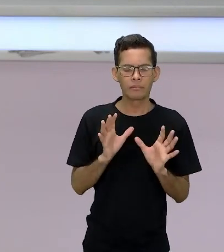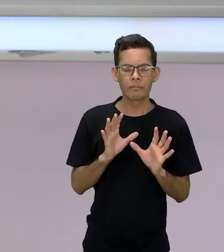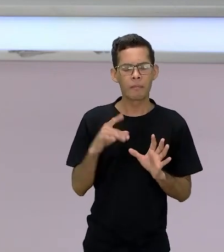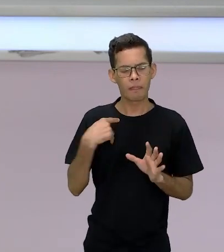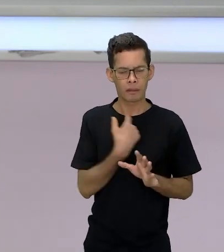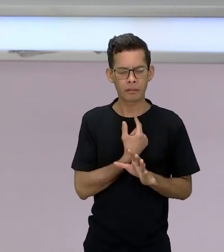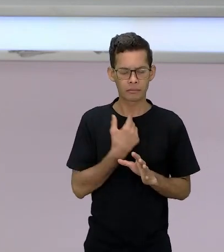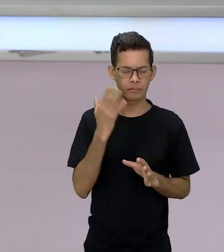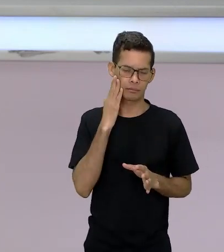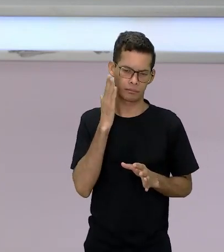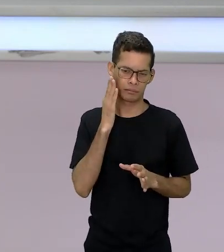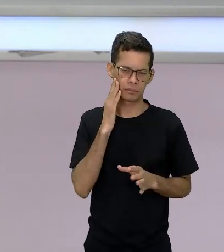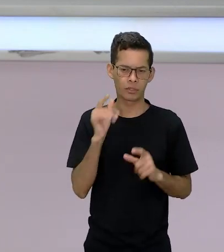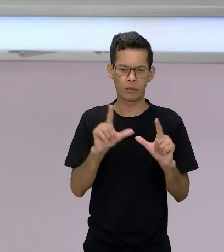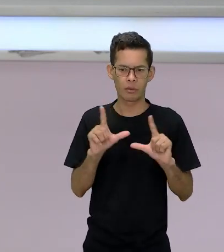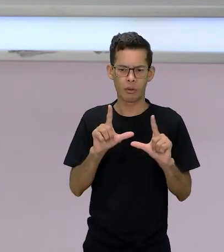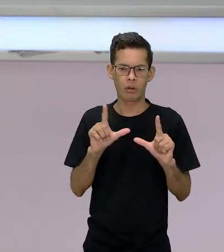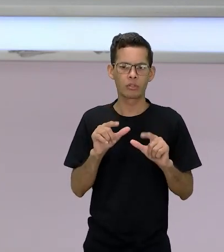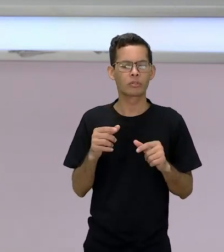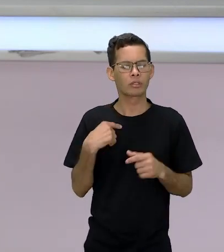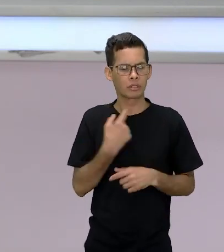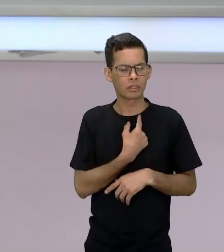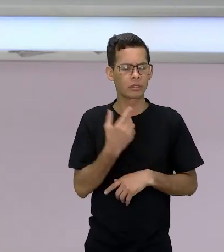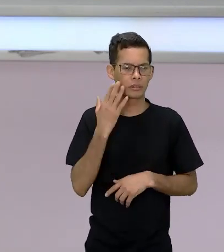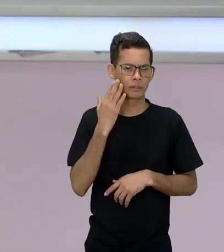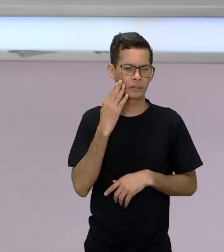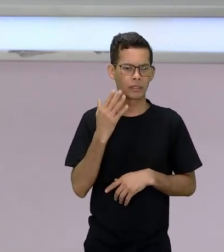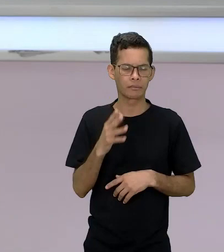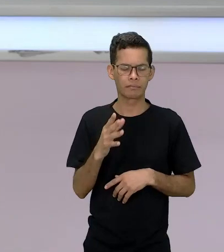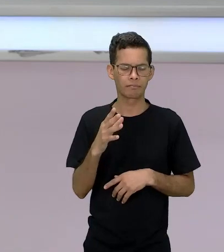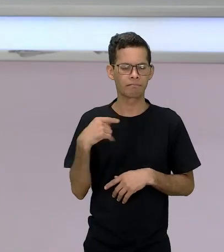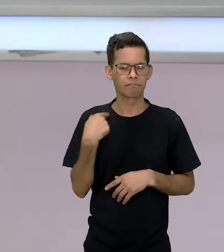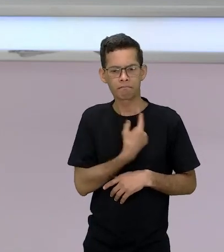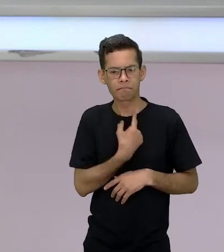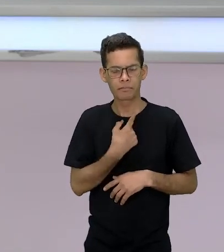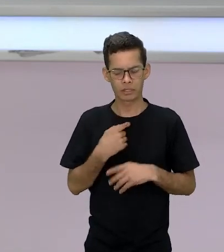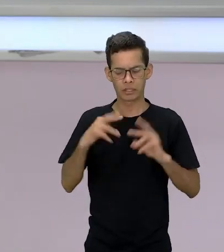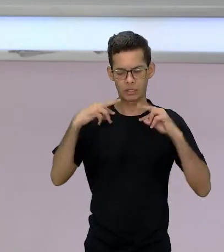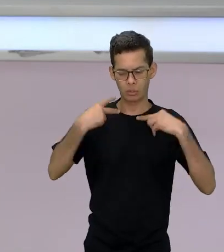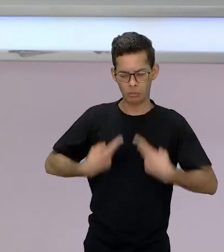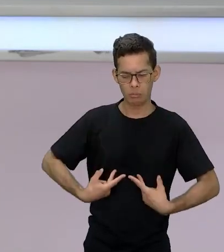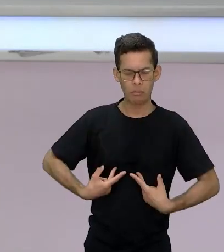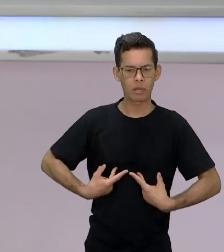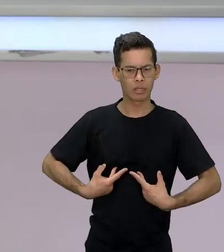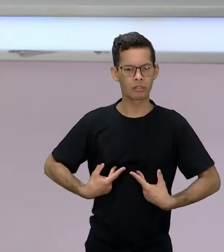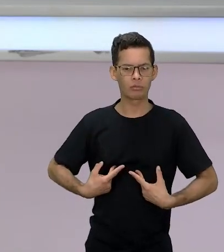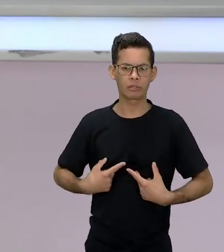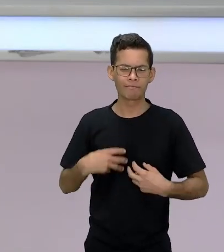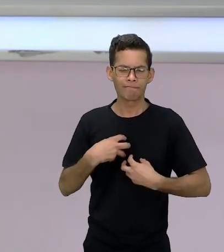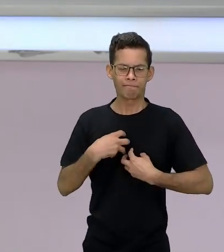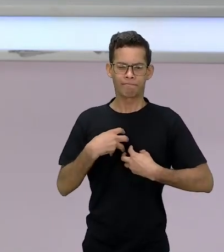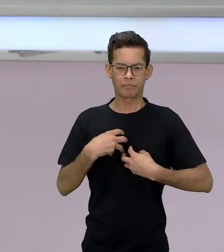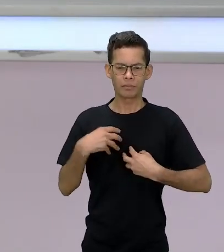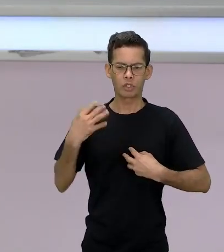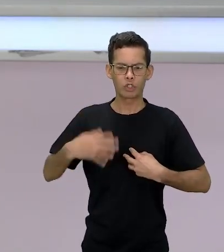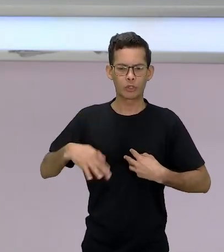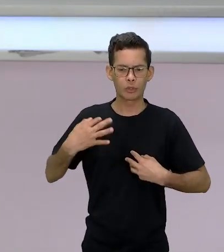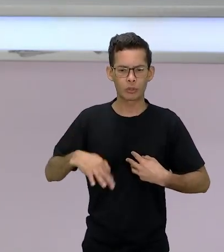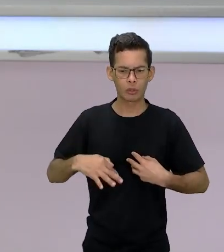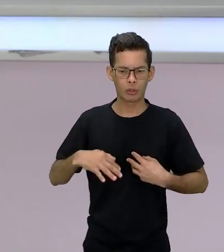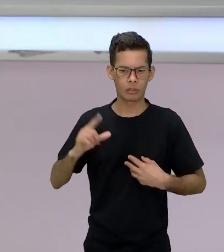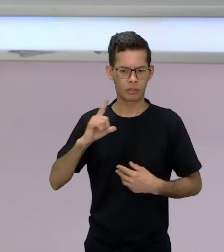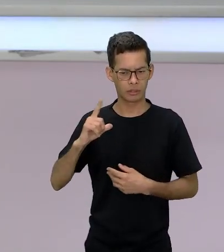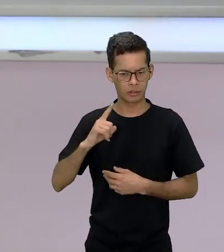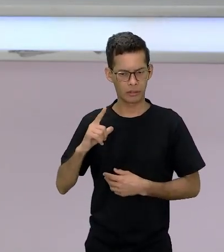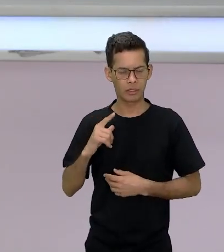É claro que a gente é ser humano, dói na gente, mas a gente